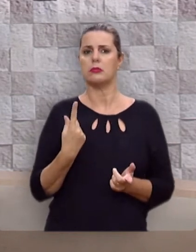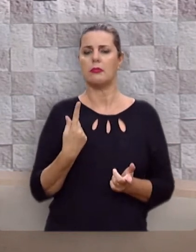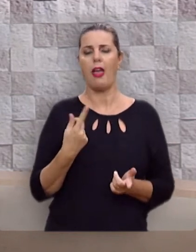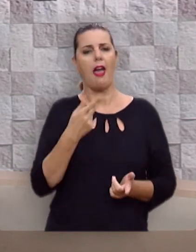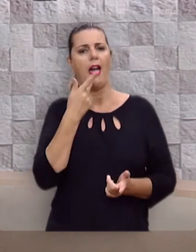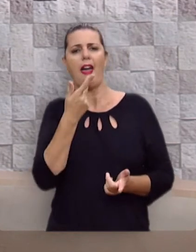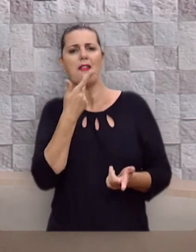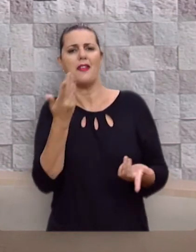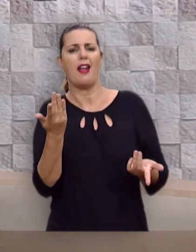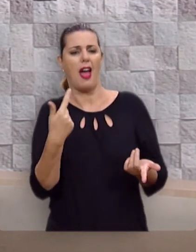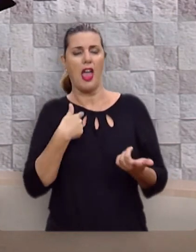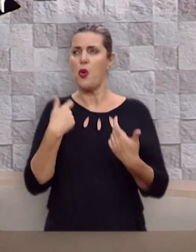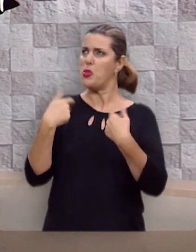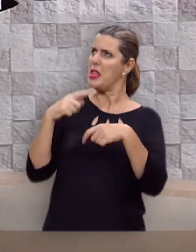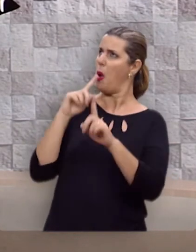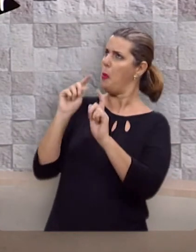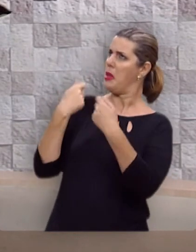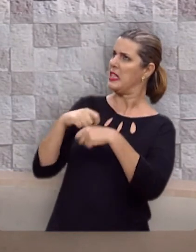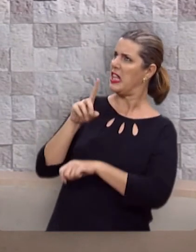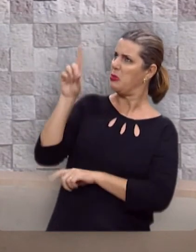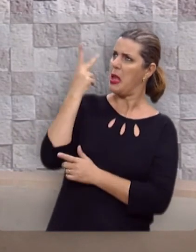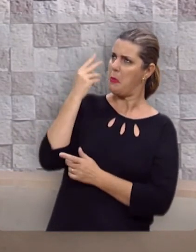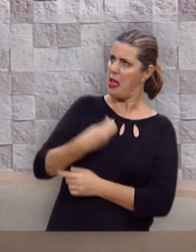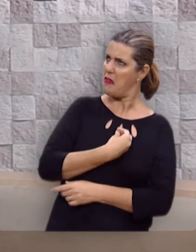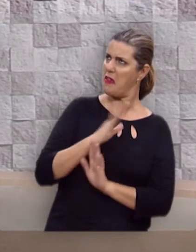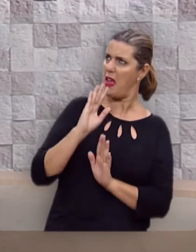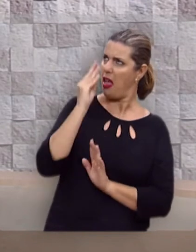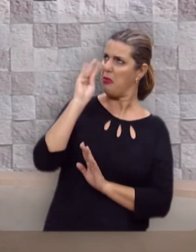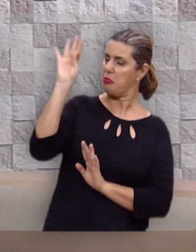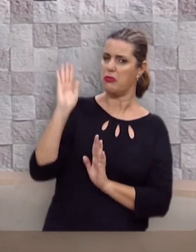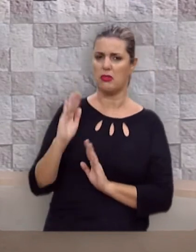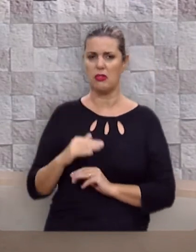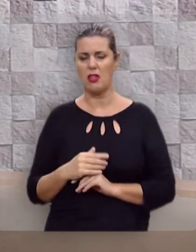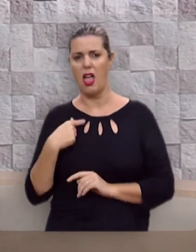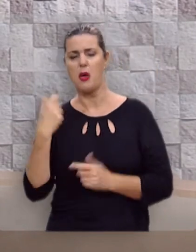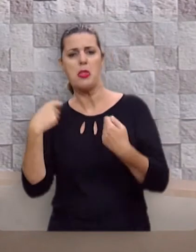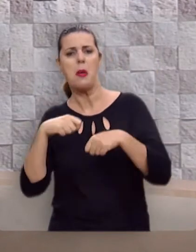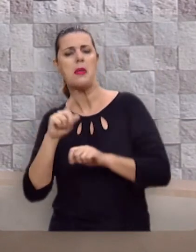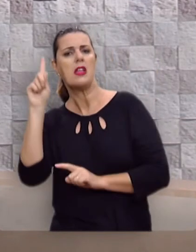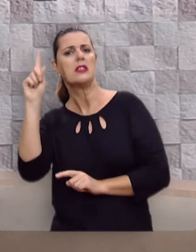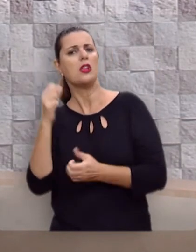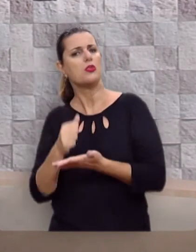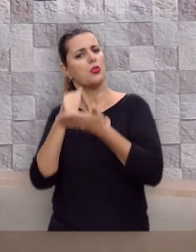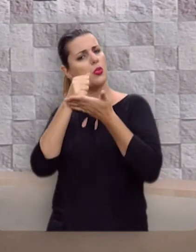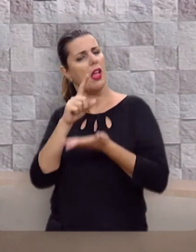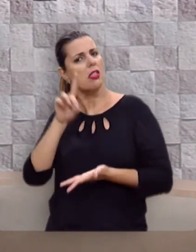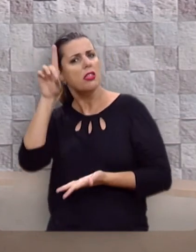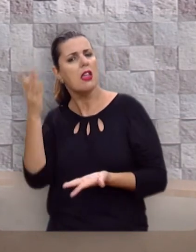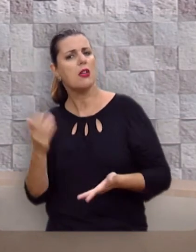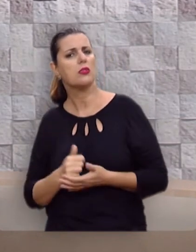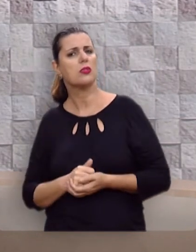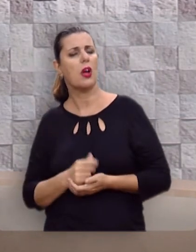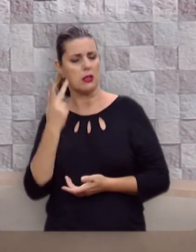Isso é dizer que eu não dependo de Deus para viver, que eu não careço do sustento de